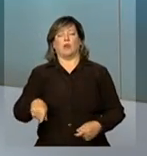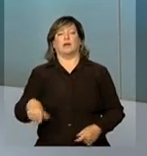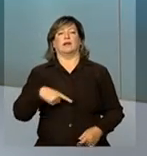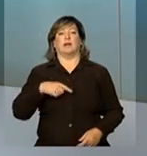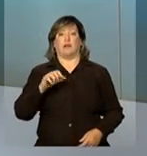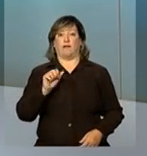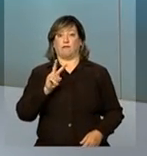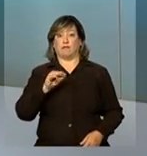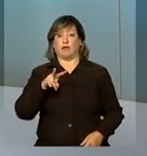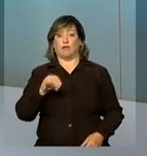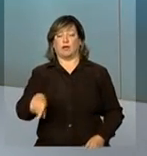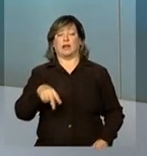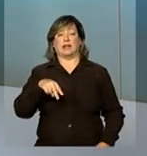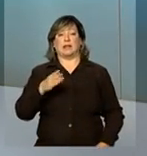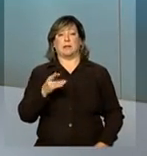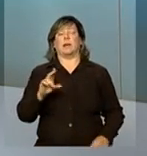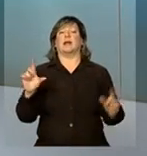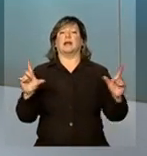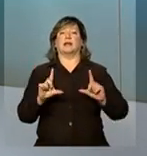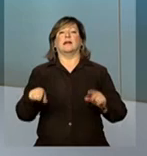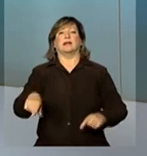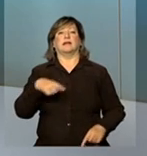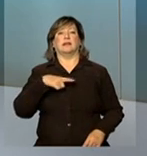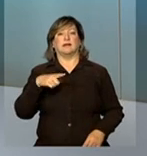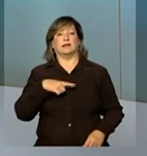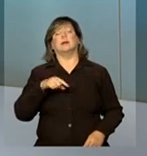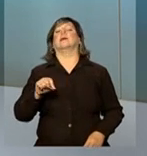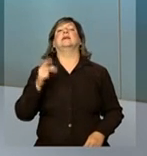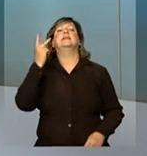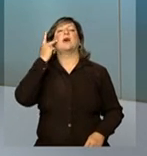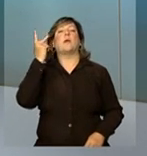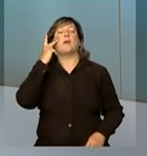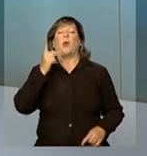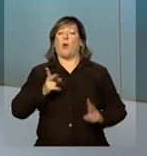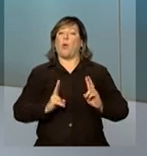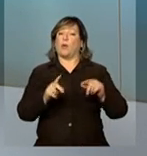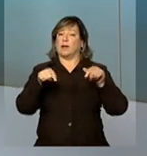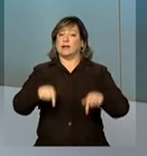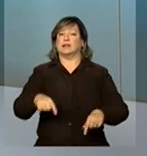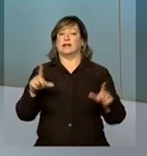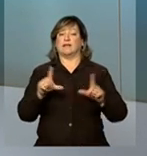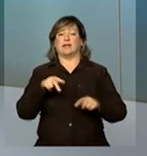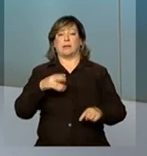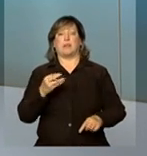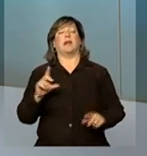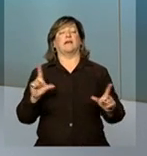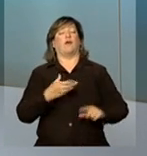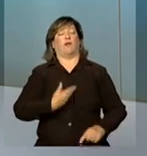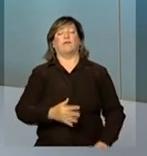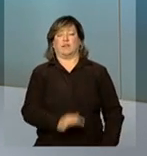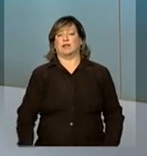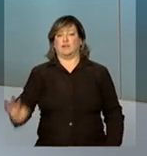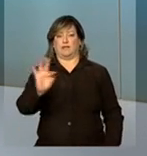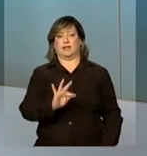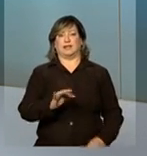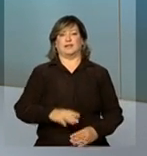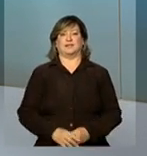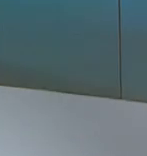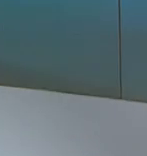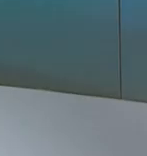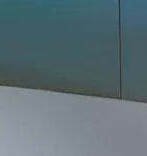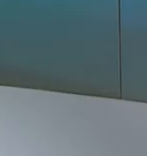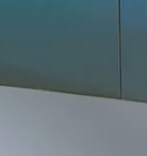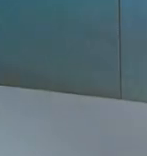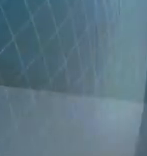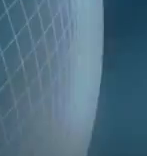ao vivo com a formatura dos alunos do Pronatec em São Paulo. Continue com a gente aqui na NBR, a TV do Governo Federal.